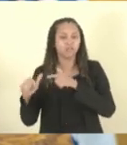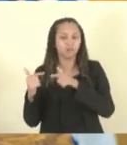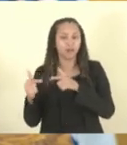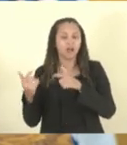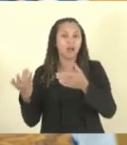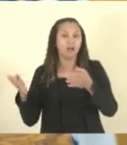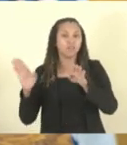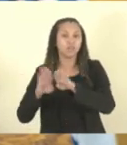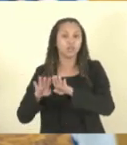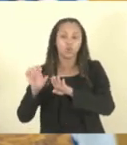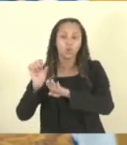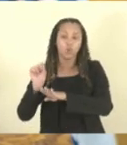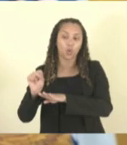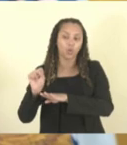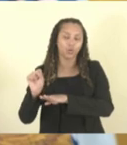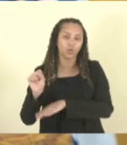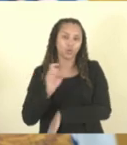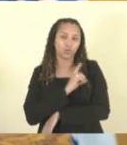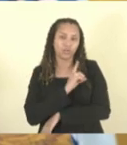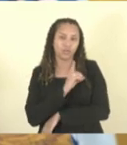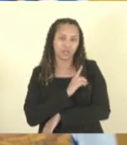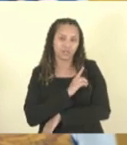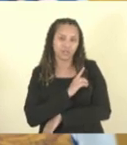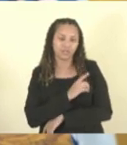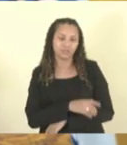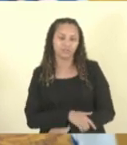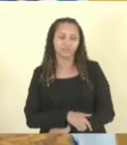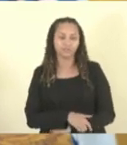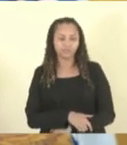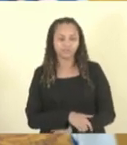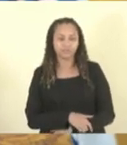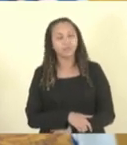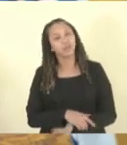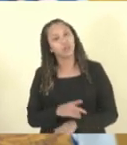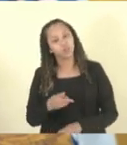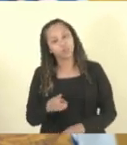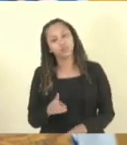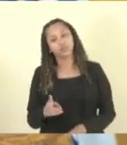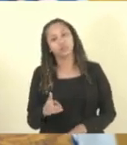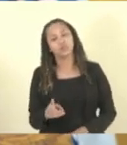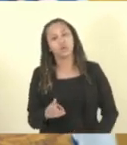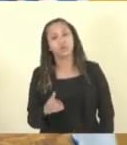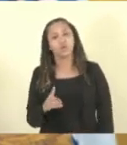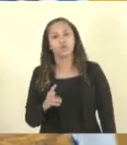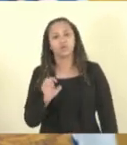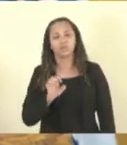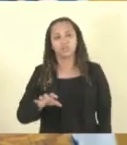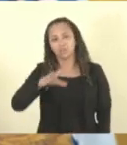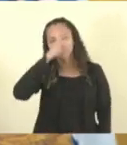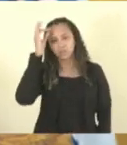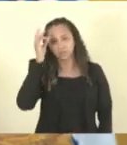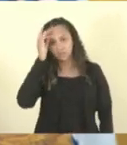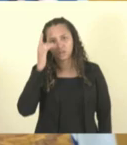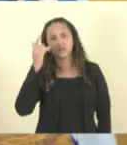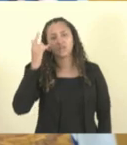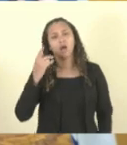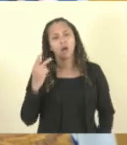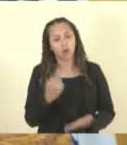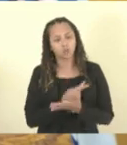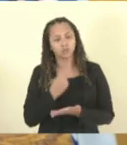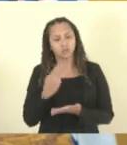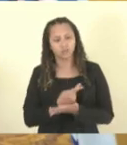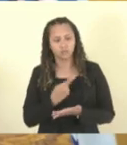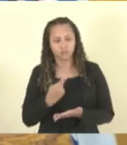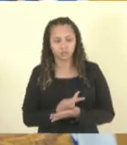fechadas oito delegacias e subdelegacias. E assim por diante, em todo o Estado do Espírito Santo, isso vem acontecendo. Então, nós